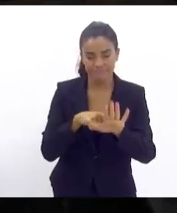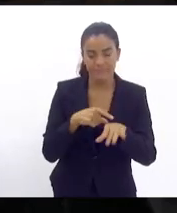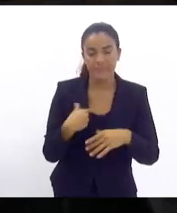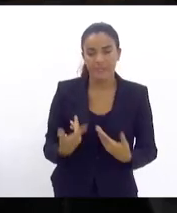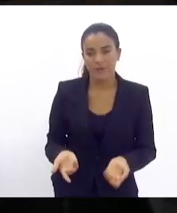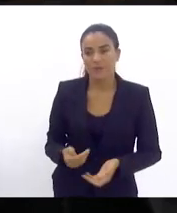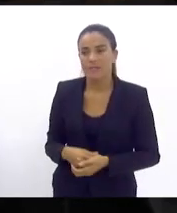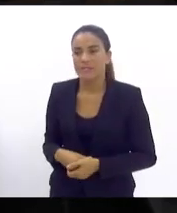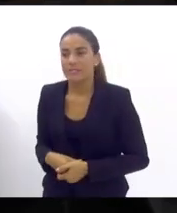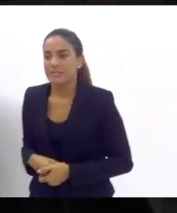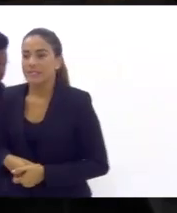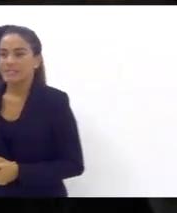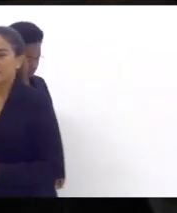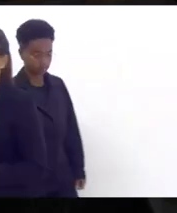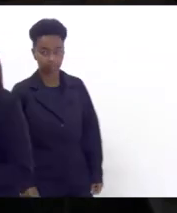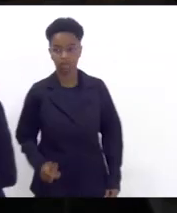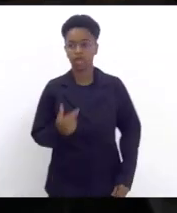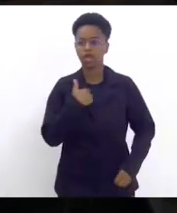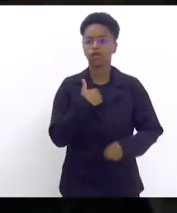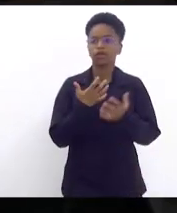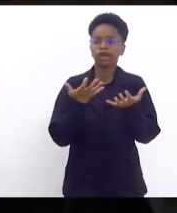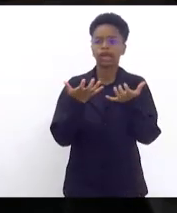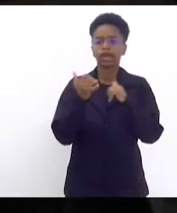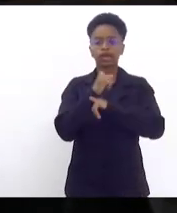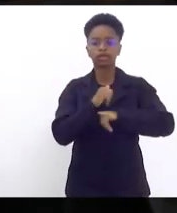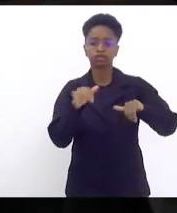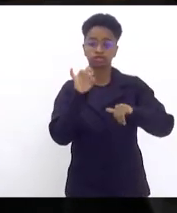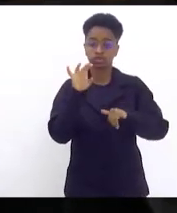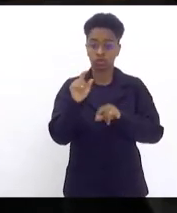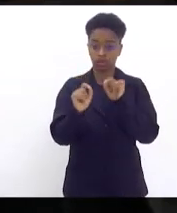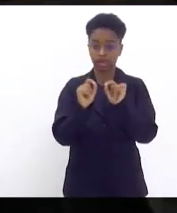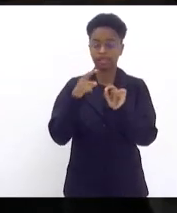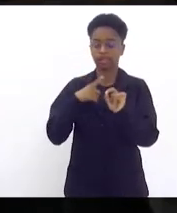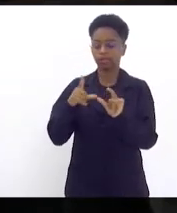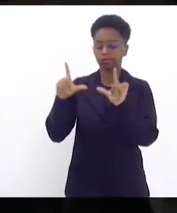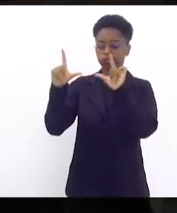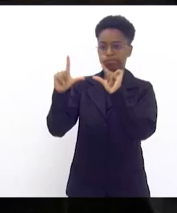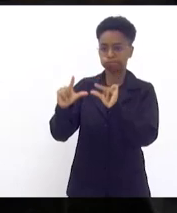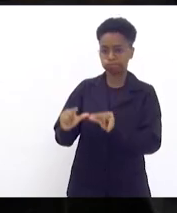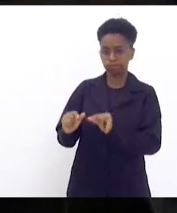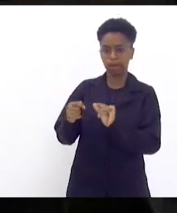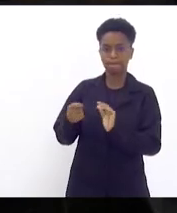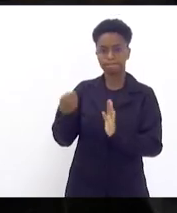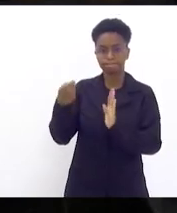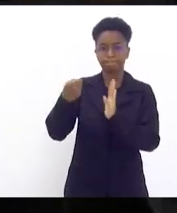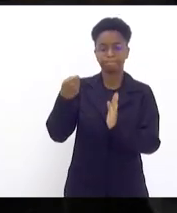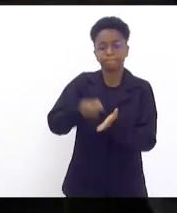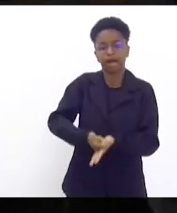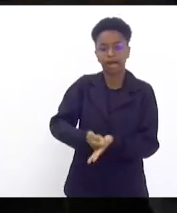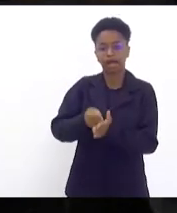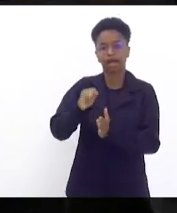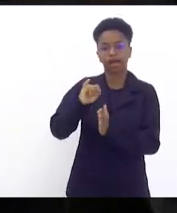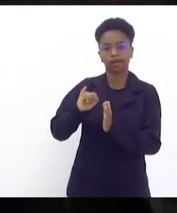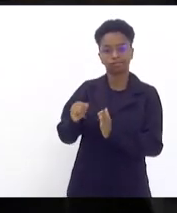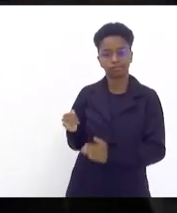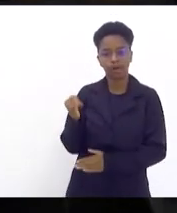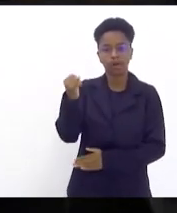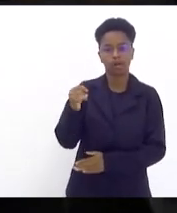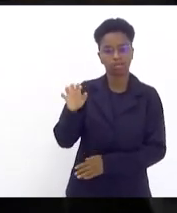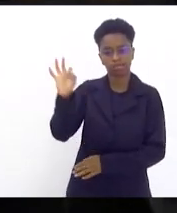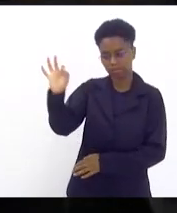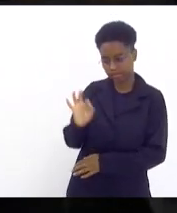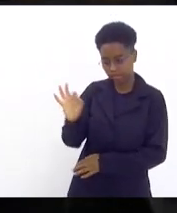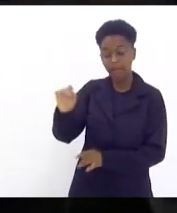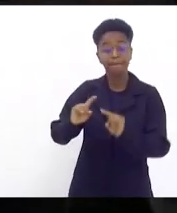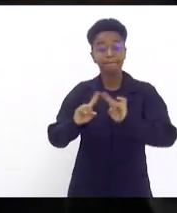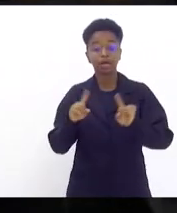que quando houve a redução de alíquotas, nós não tivemos a